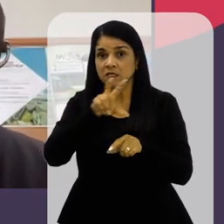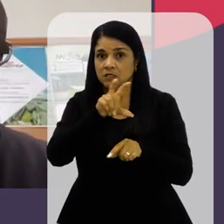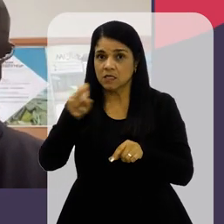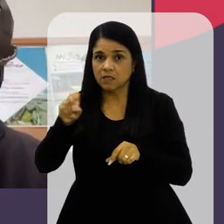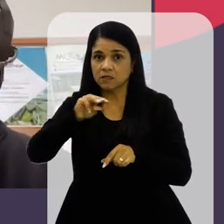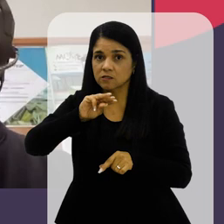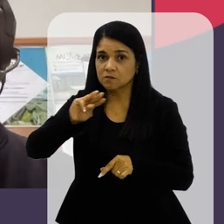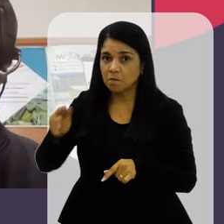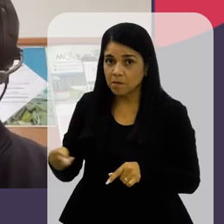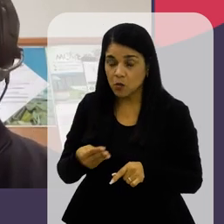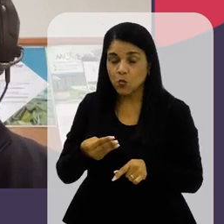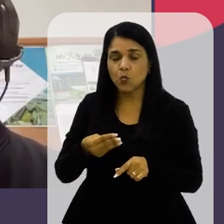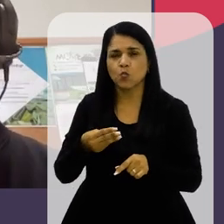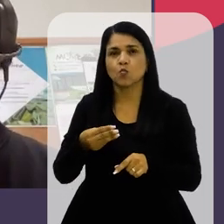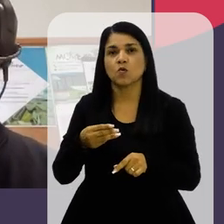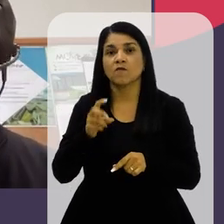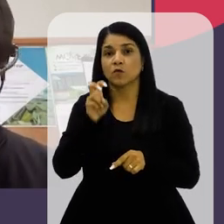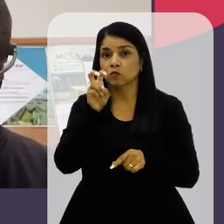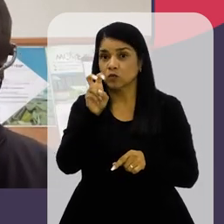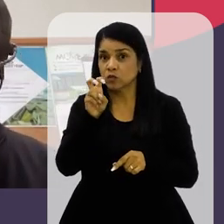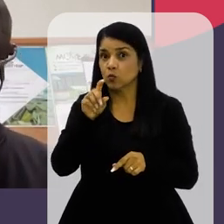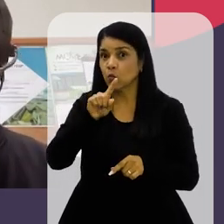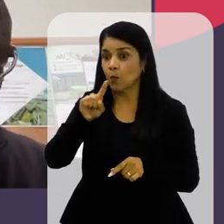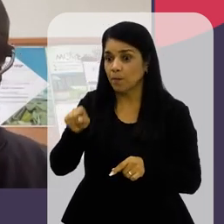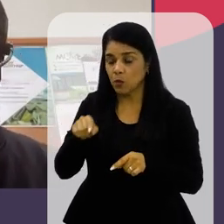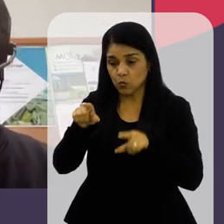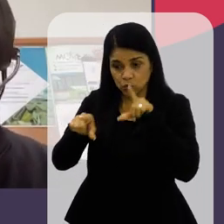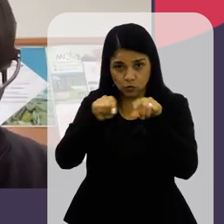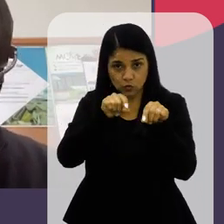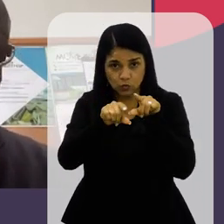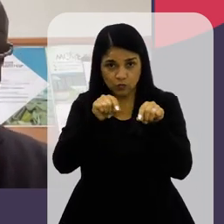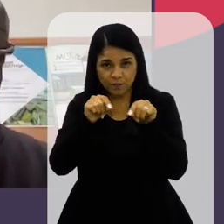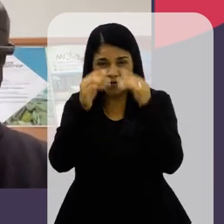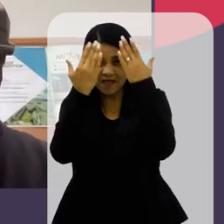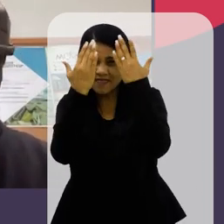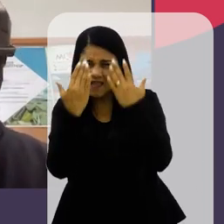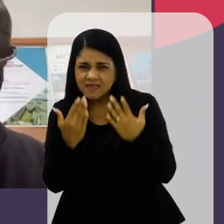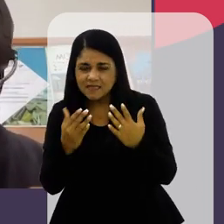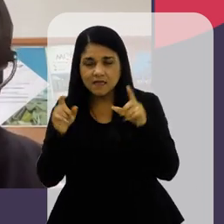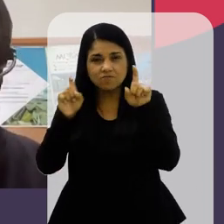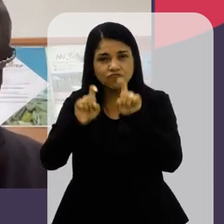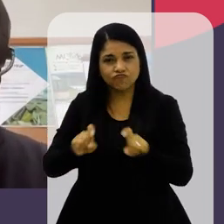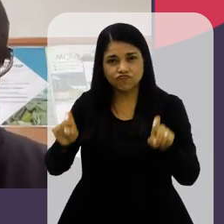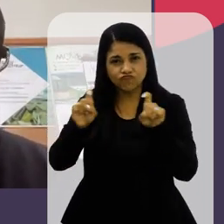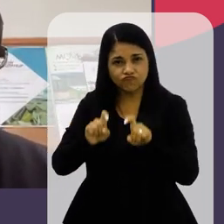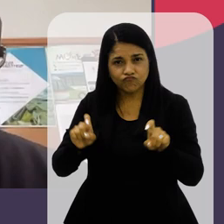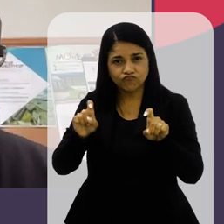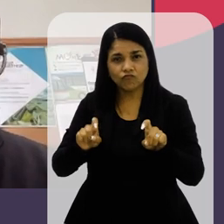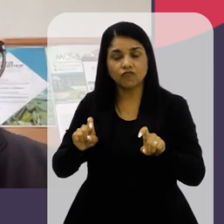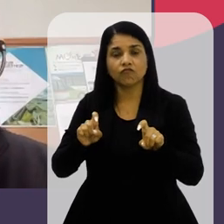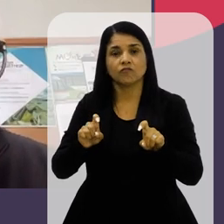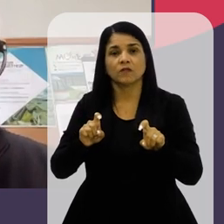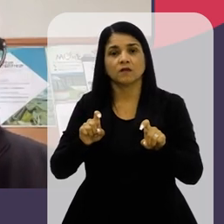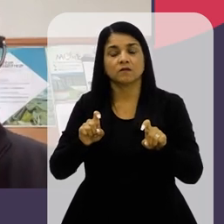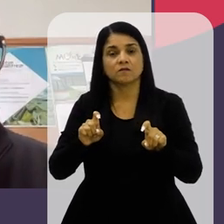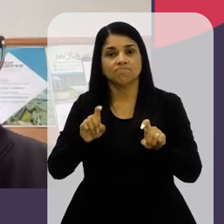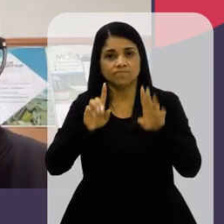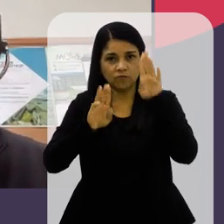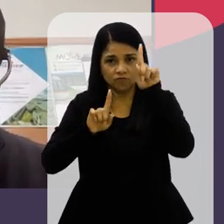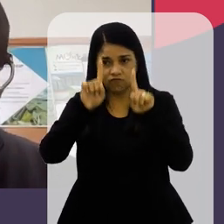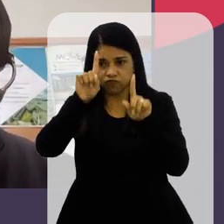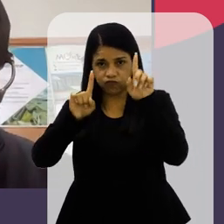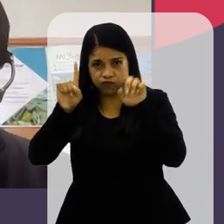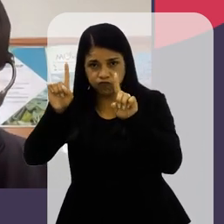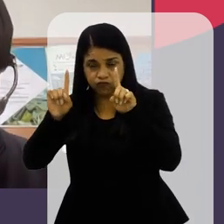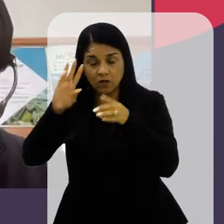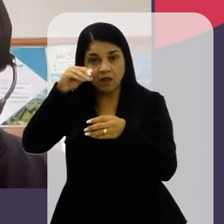Ocorrências Fernanda retirou 5 mil Para conseguir Analisar Computacionalmente Via algoritmo Que ela